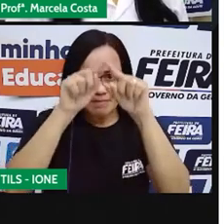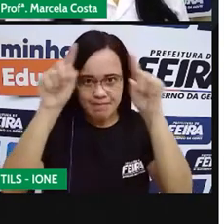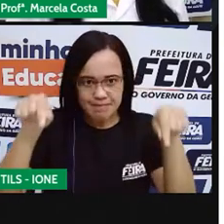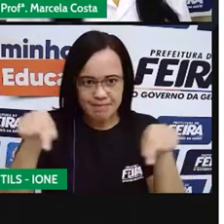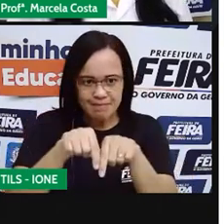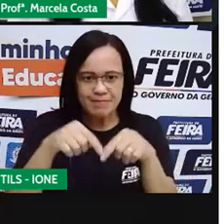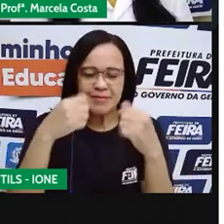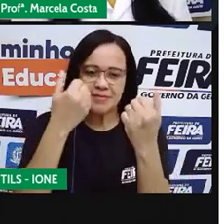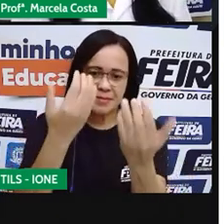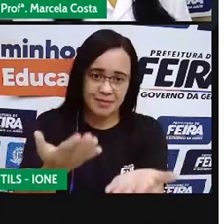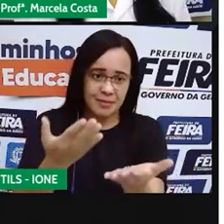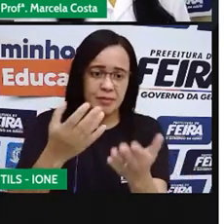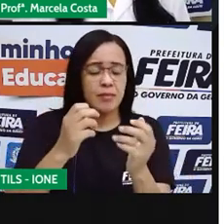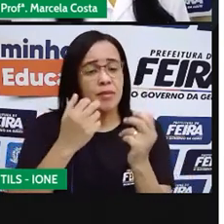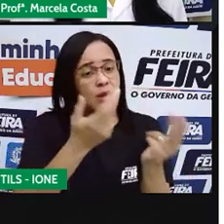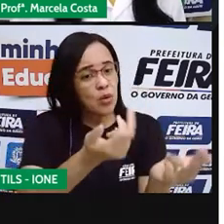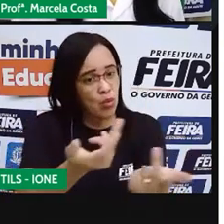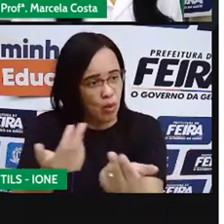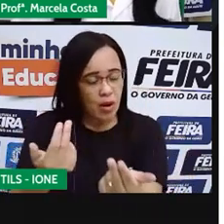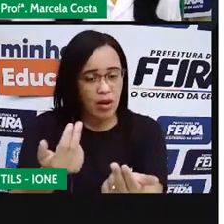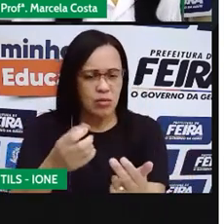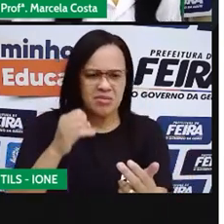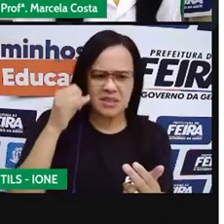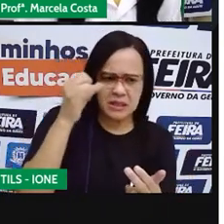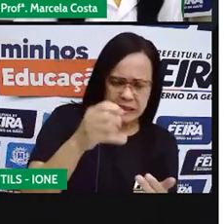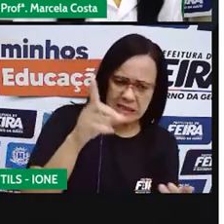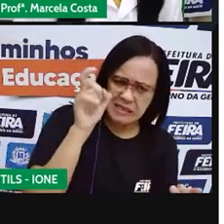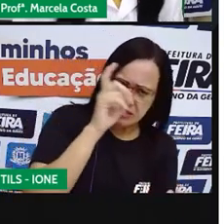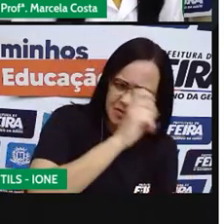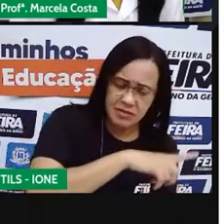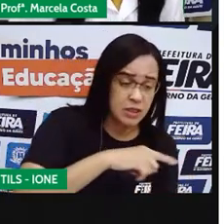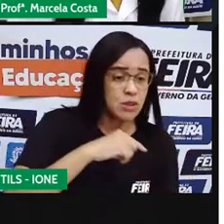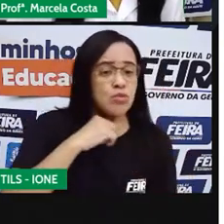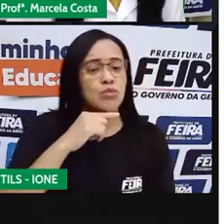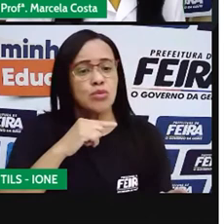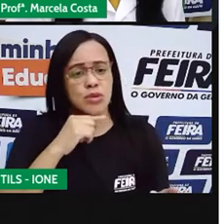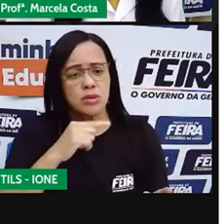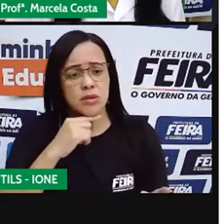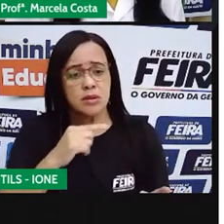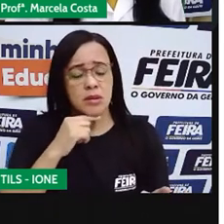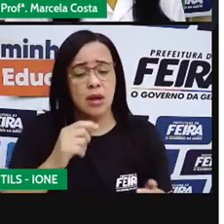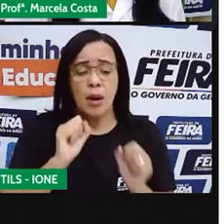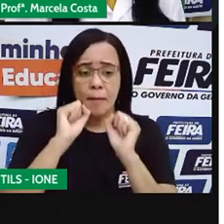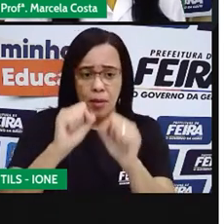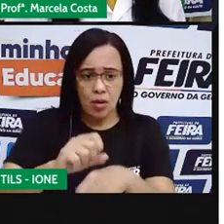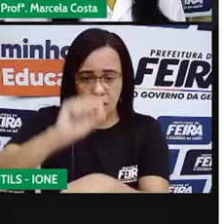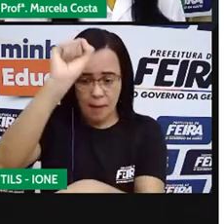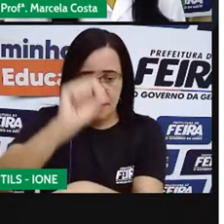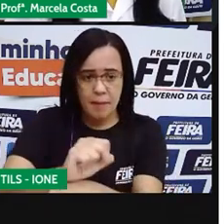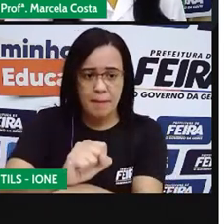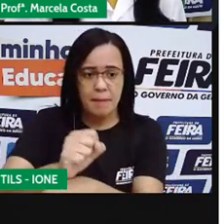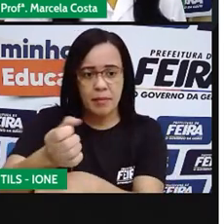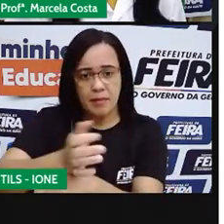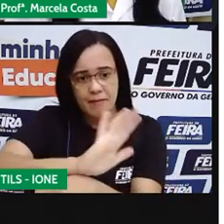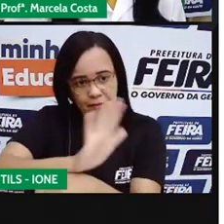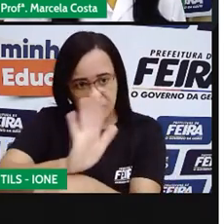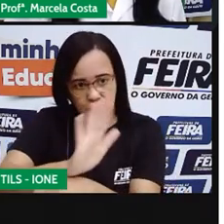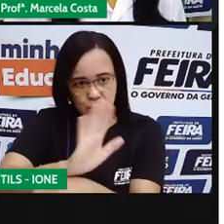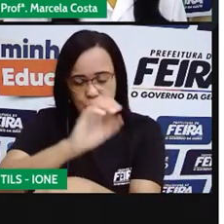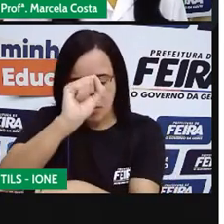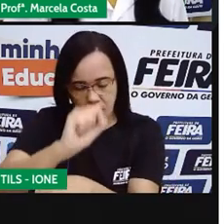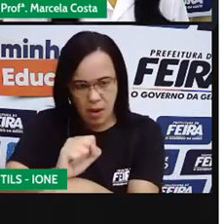Se você teve dificuldade de acompanhar, você pode pausar o vídeo nesse momento e ir observando a